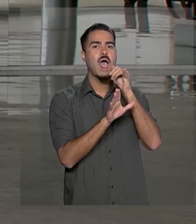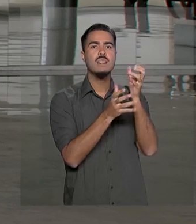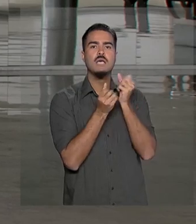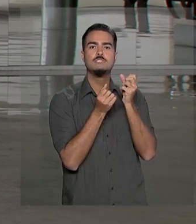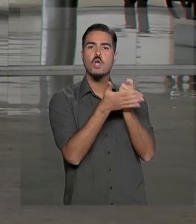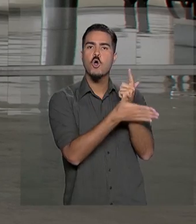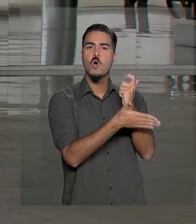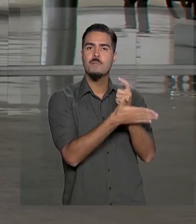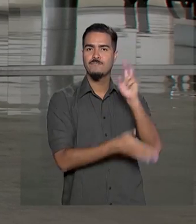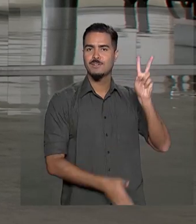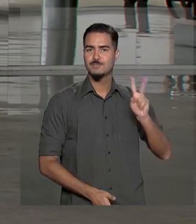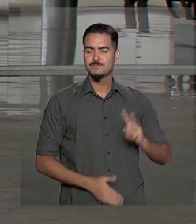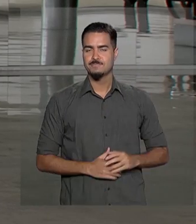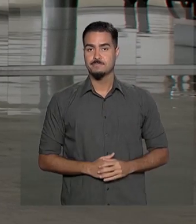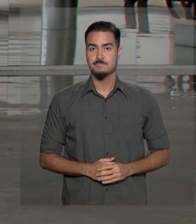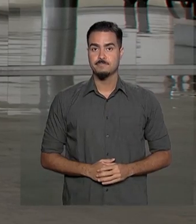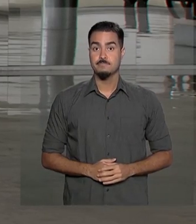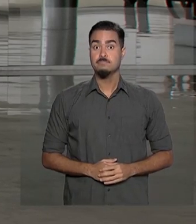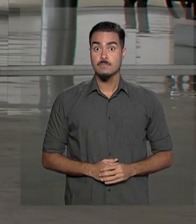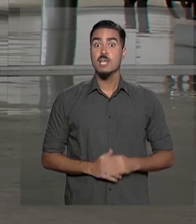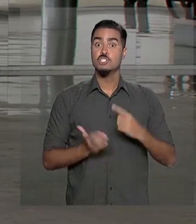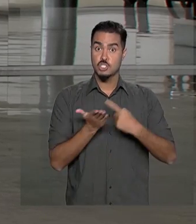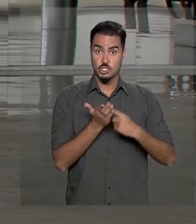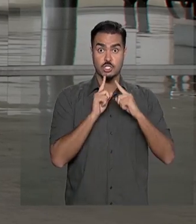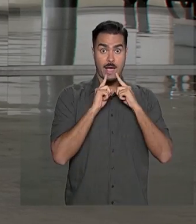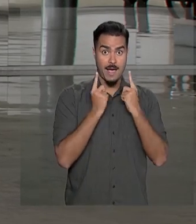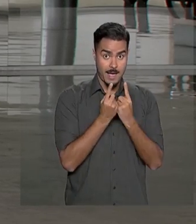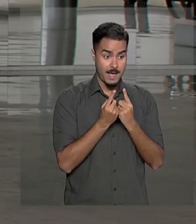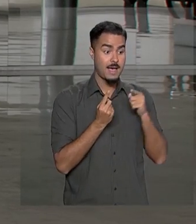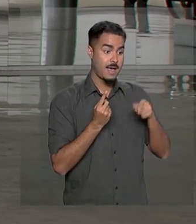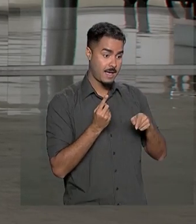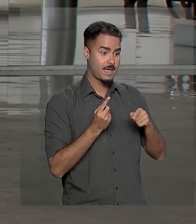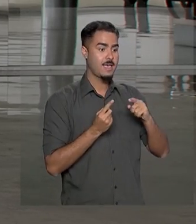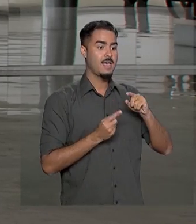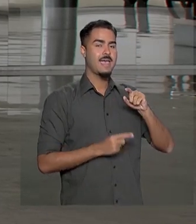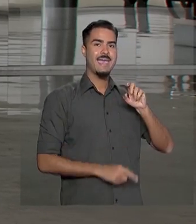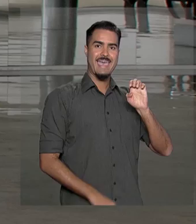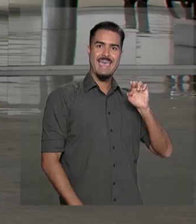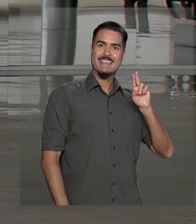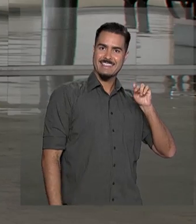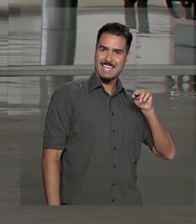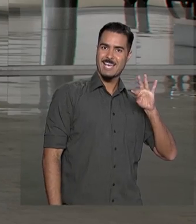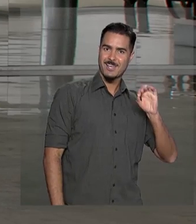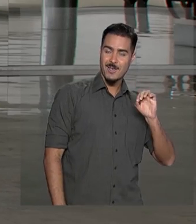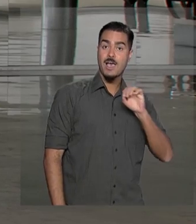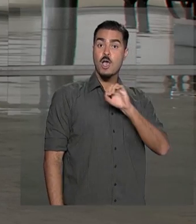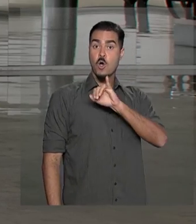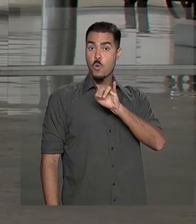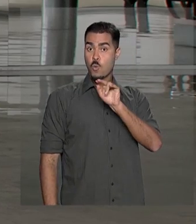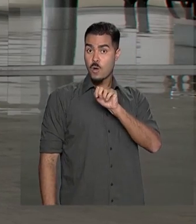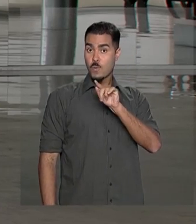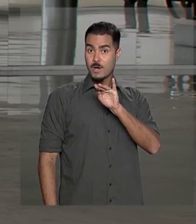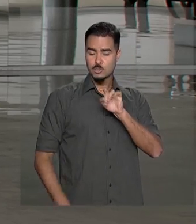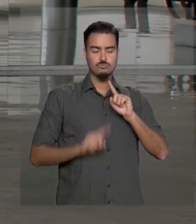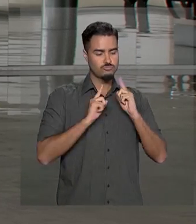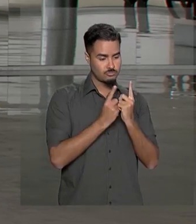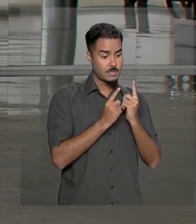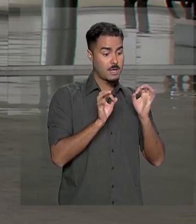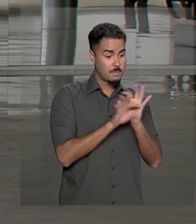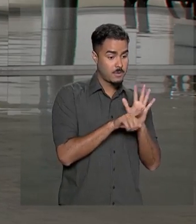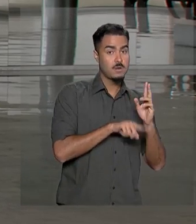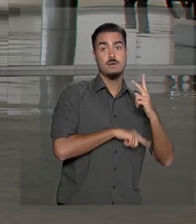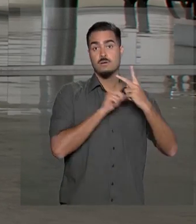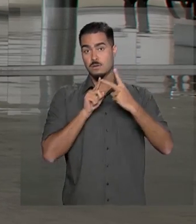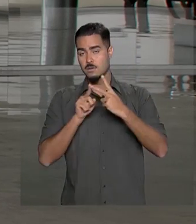Venezuela. Bom, depois dessa agenda com o ministro Ernesto Araújo e com Juan Guaidó, o presidente Jair Bolsonaro se reúne com o